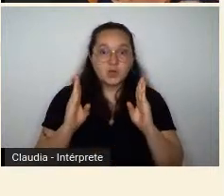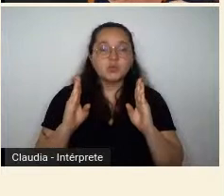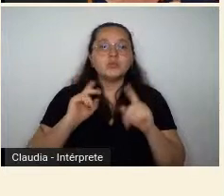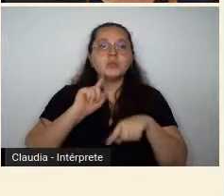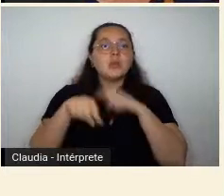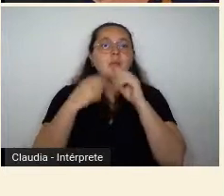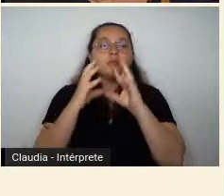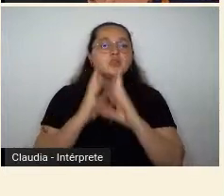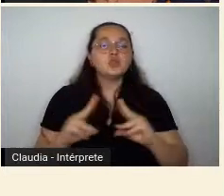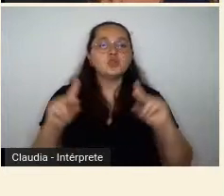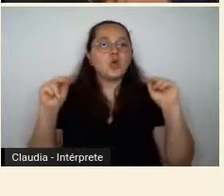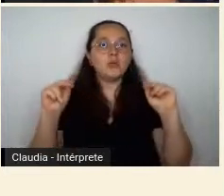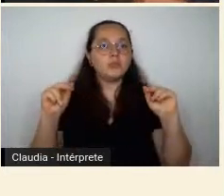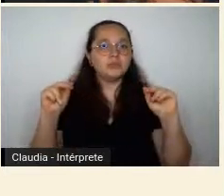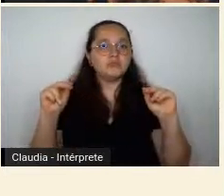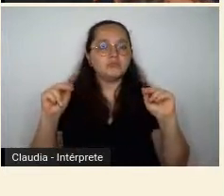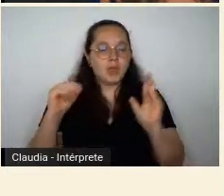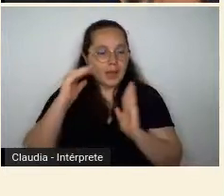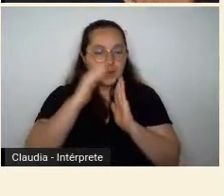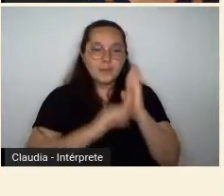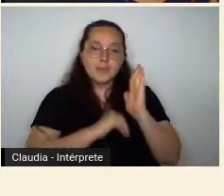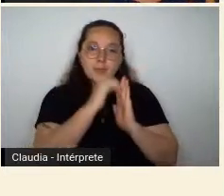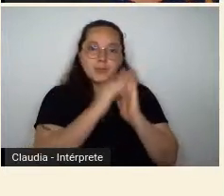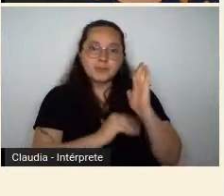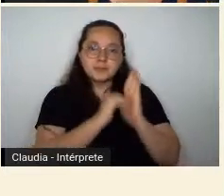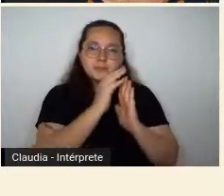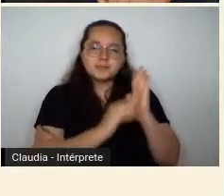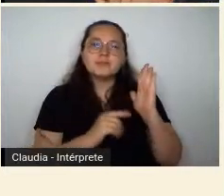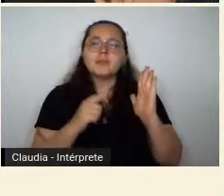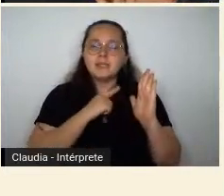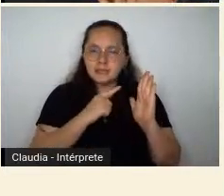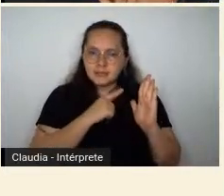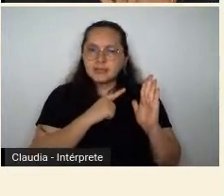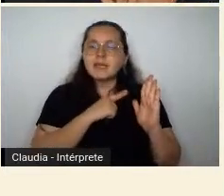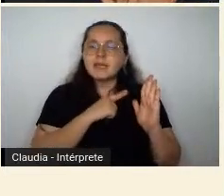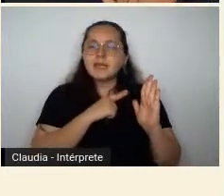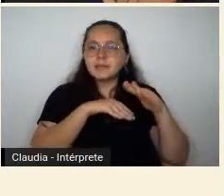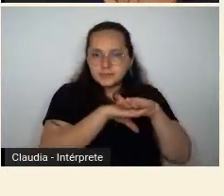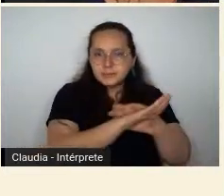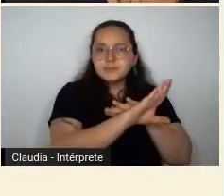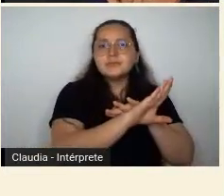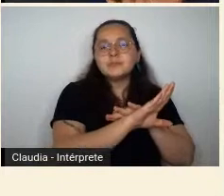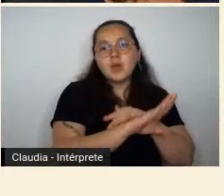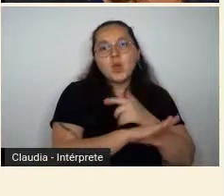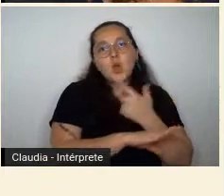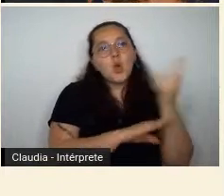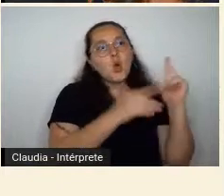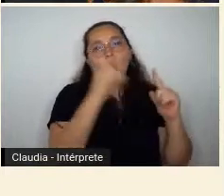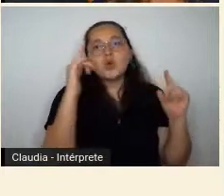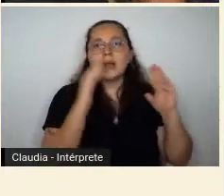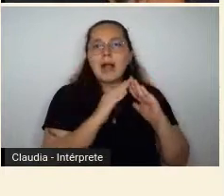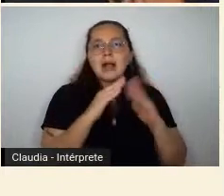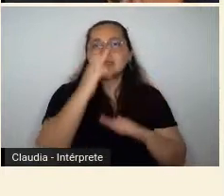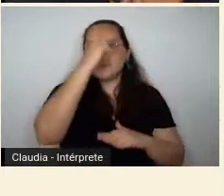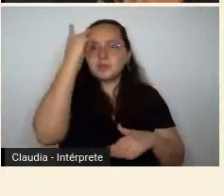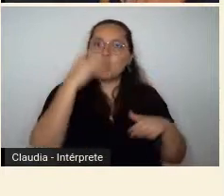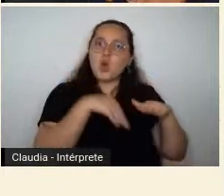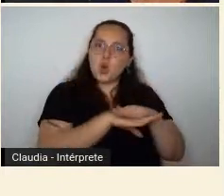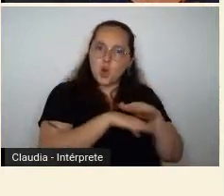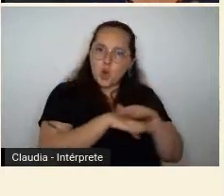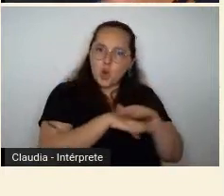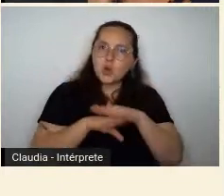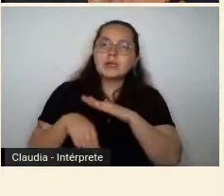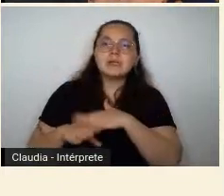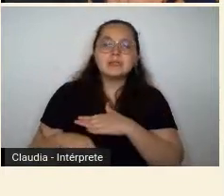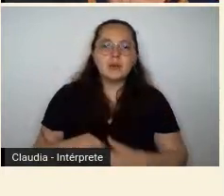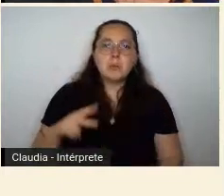uma grande parte dessa pintura ela se encontra em casas de colecionadores particulares, então, um